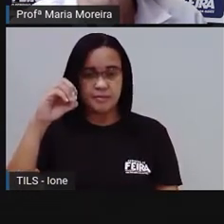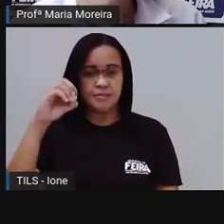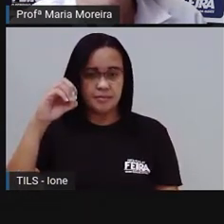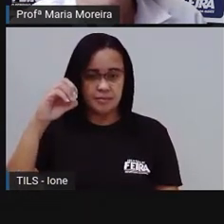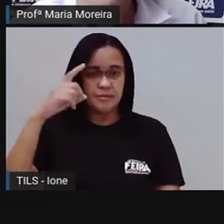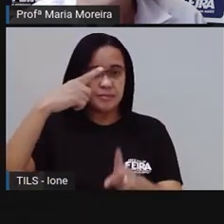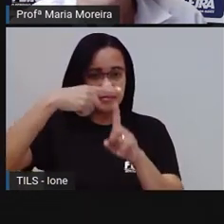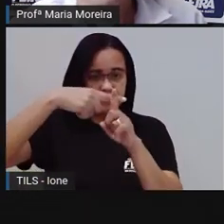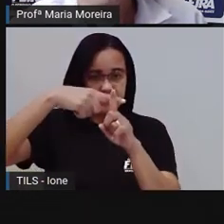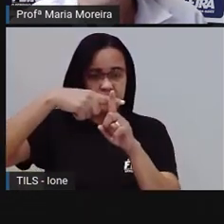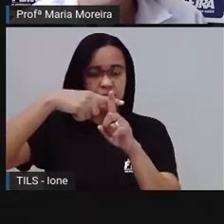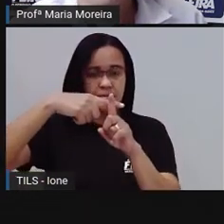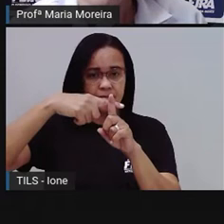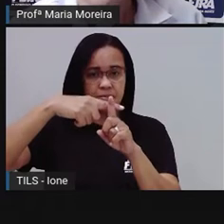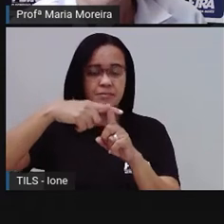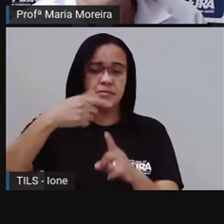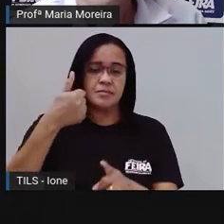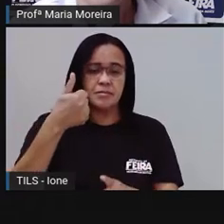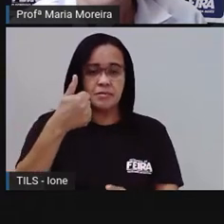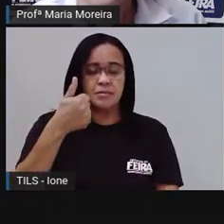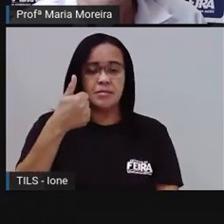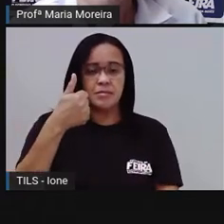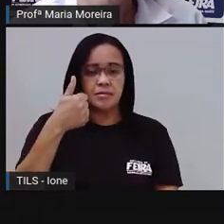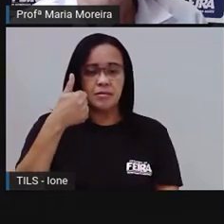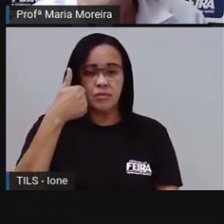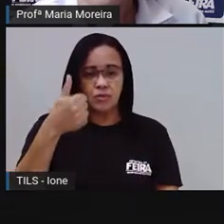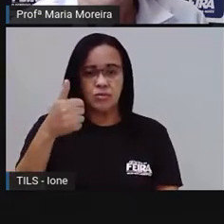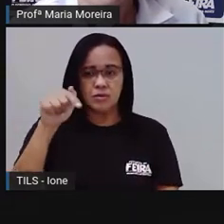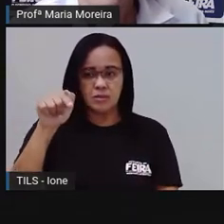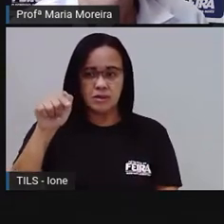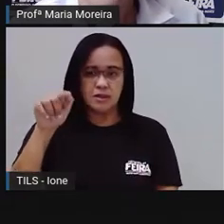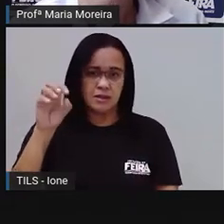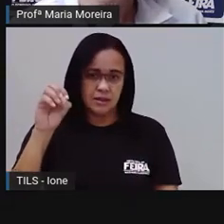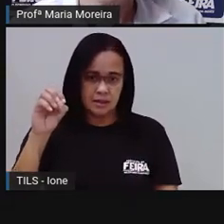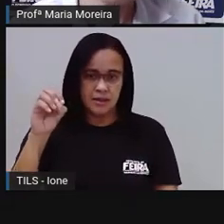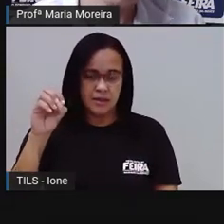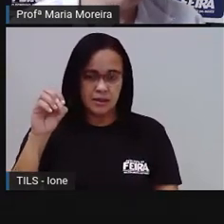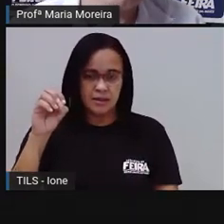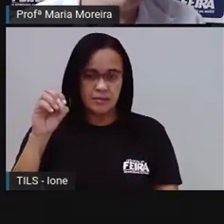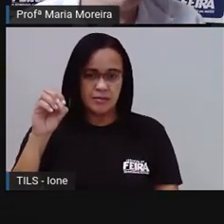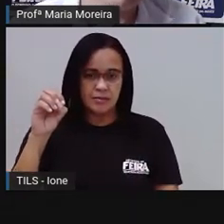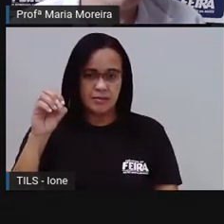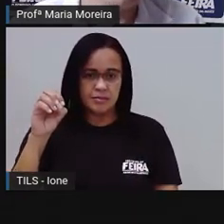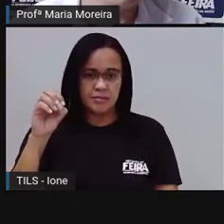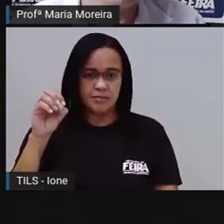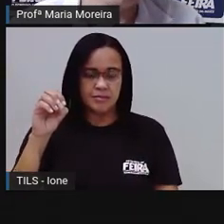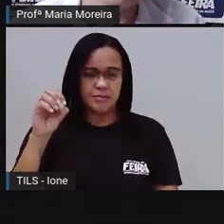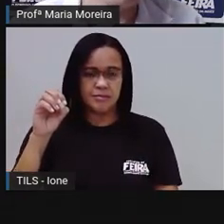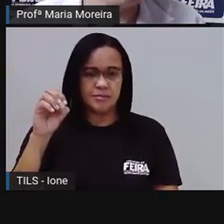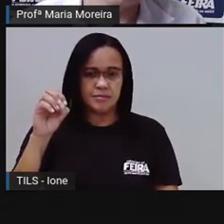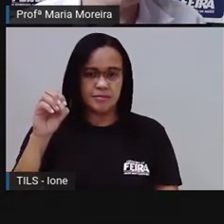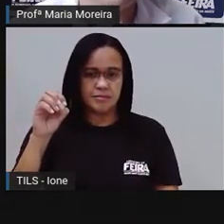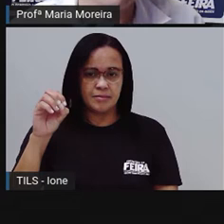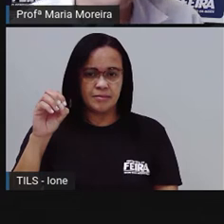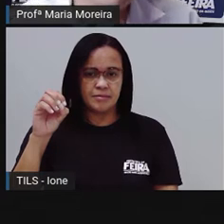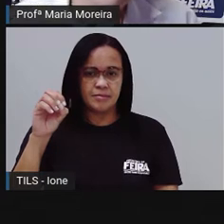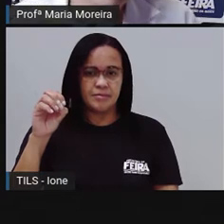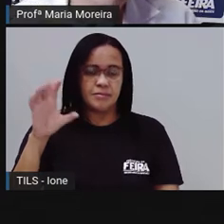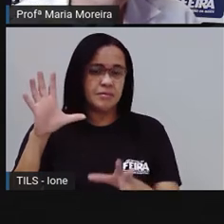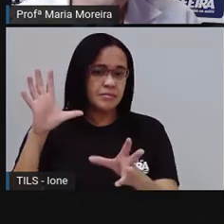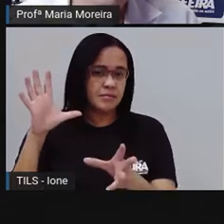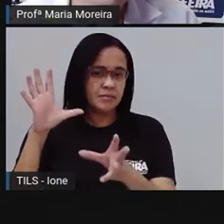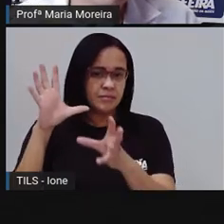isso? Mais o 170 daqui. E aí, ó, eu posso só fazer o seguinte, esse 1 com esse 1 aqui,